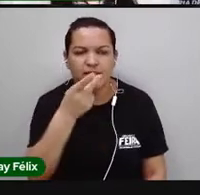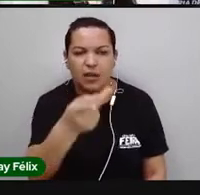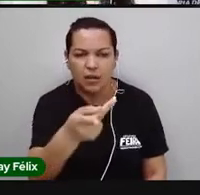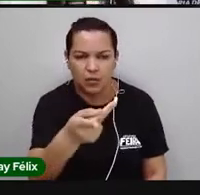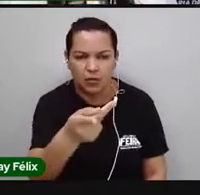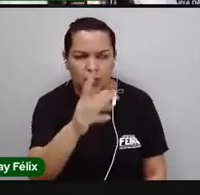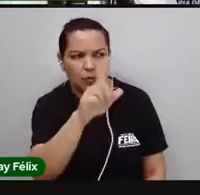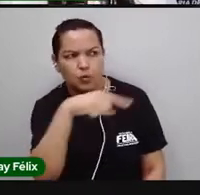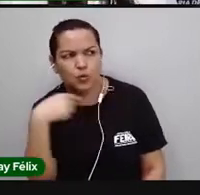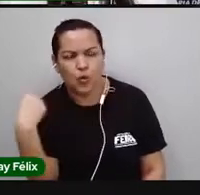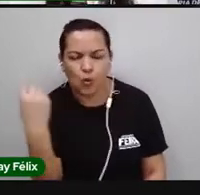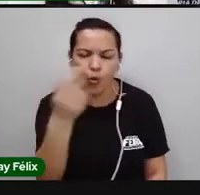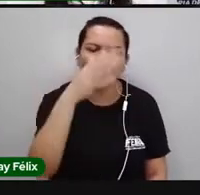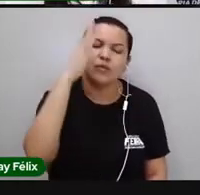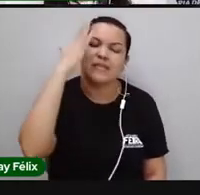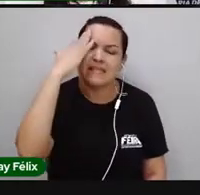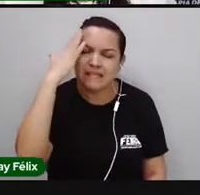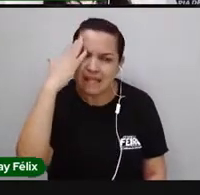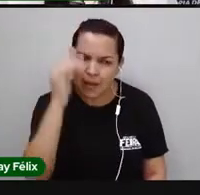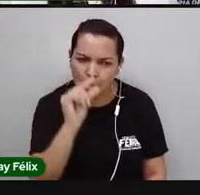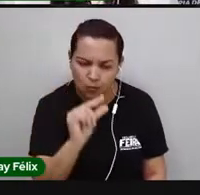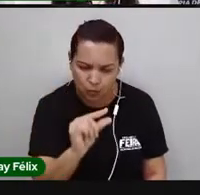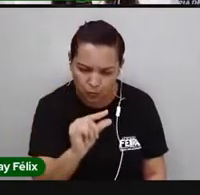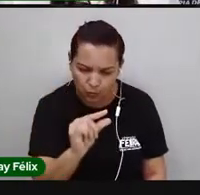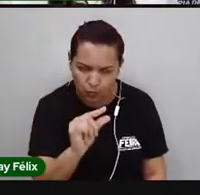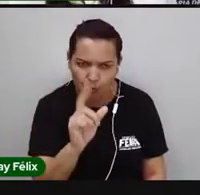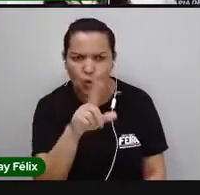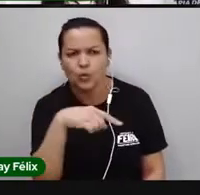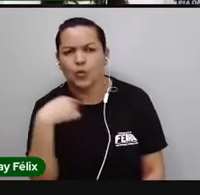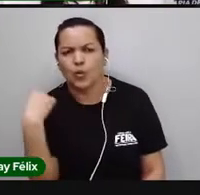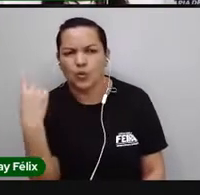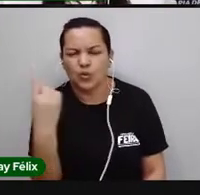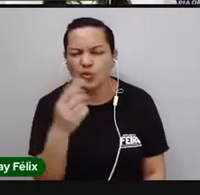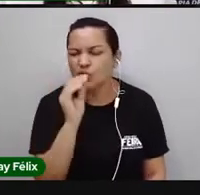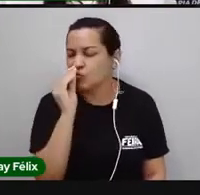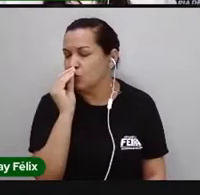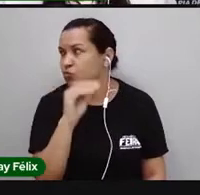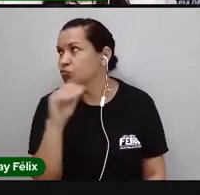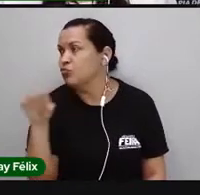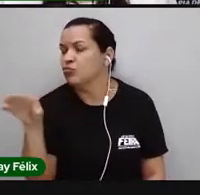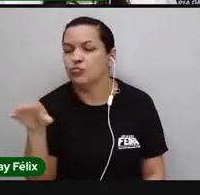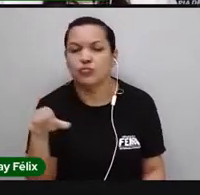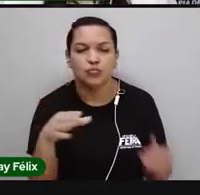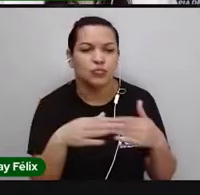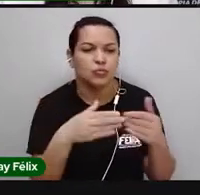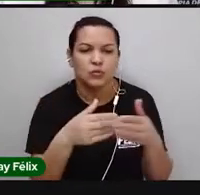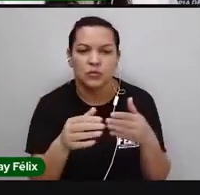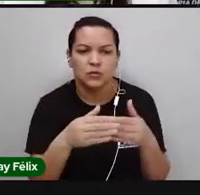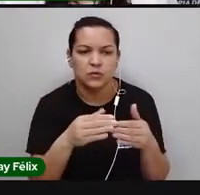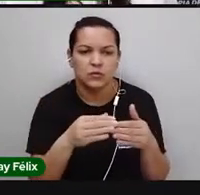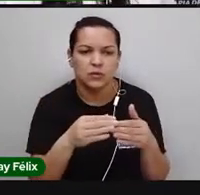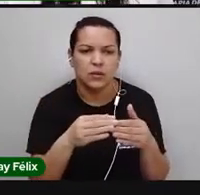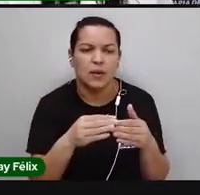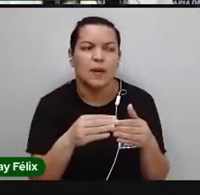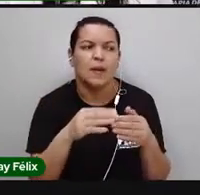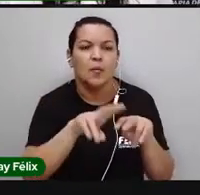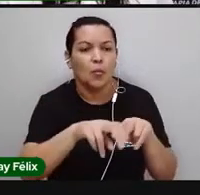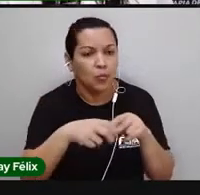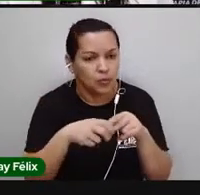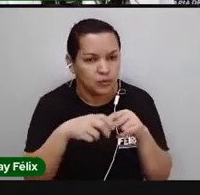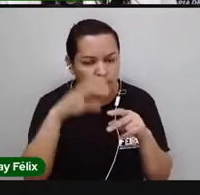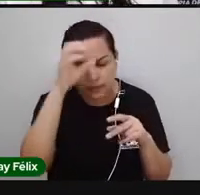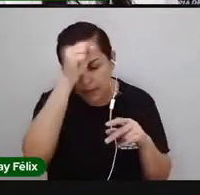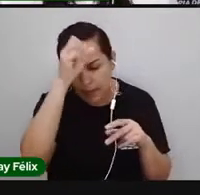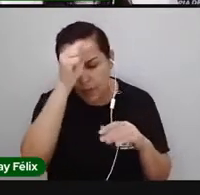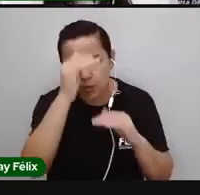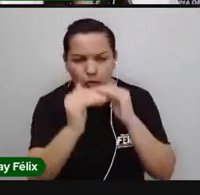sabemos alguma coisa, todos nós ignoramos alguma coisa, por isso aprendemos sempre. Olha que interessante.